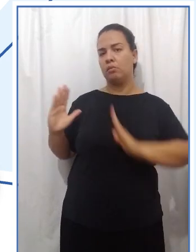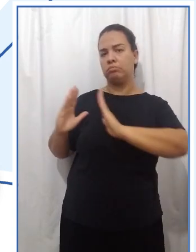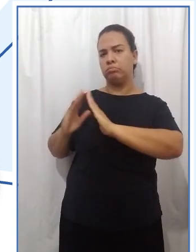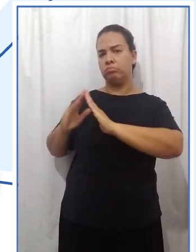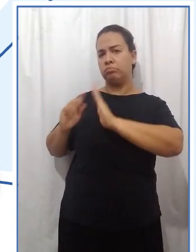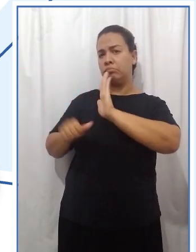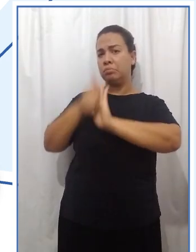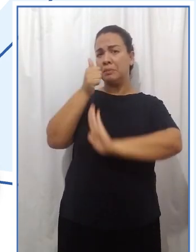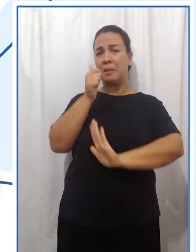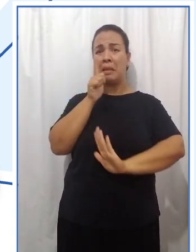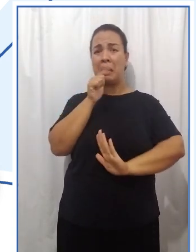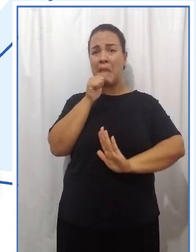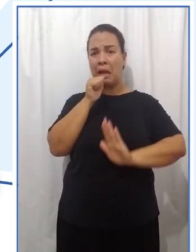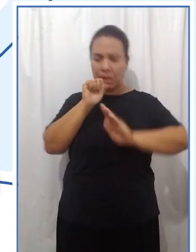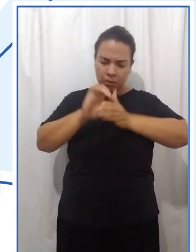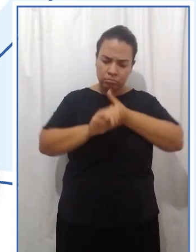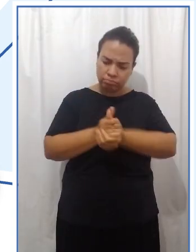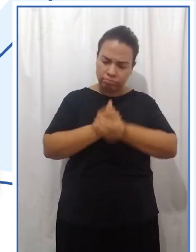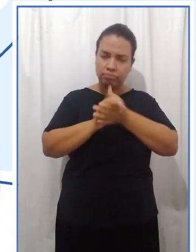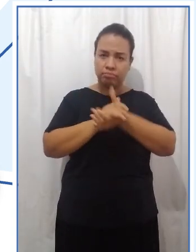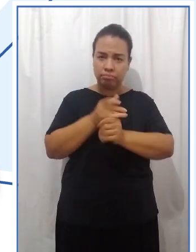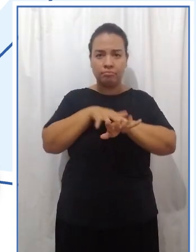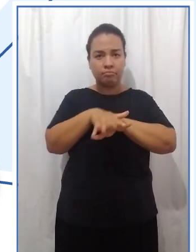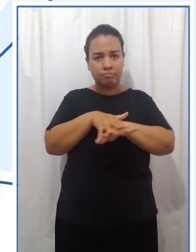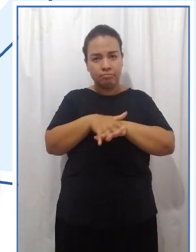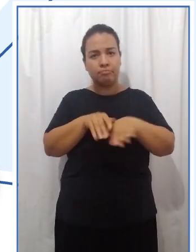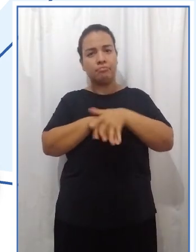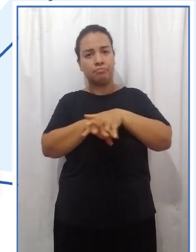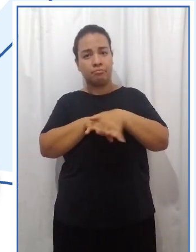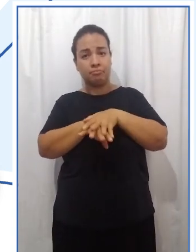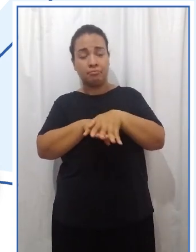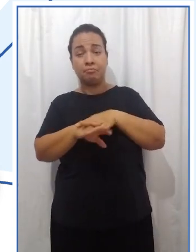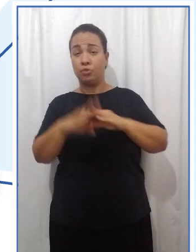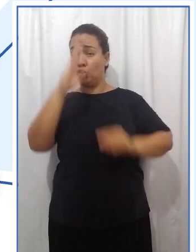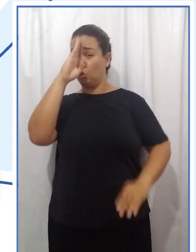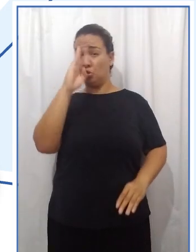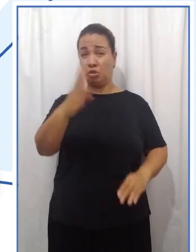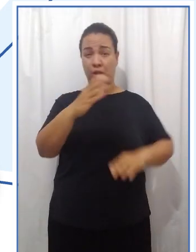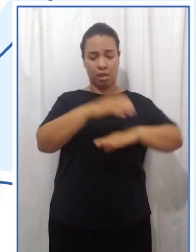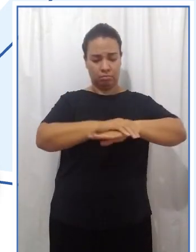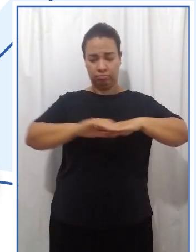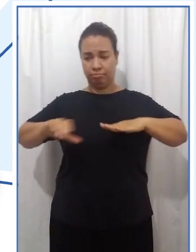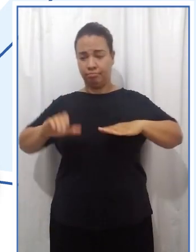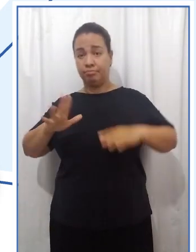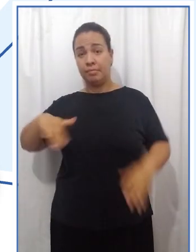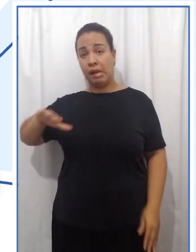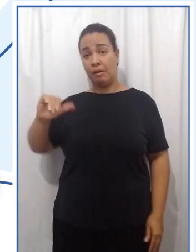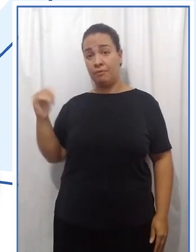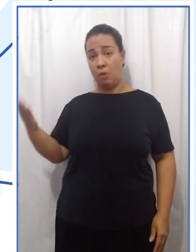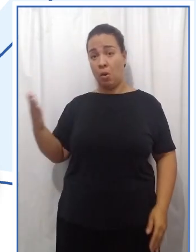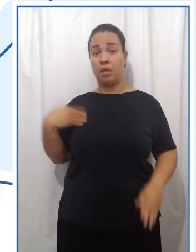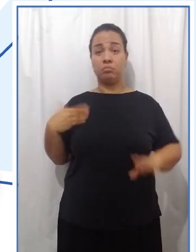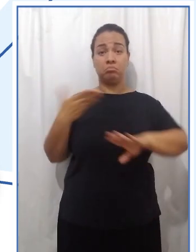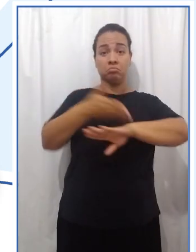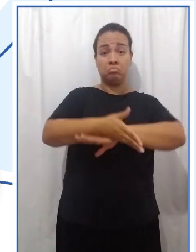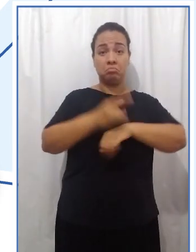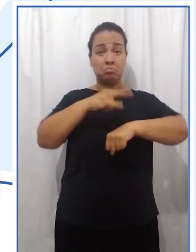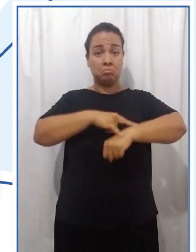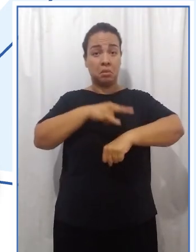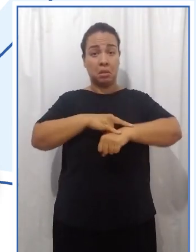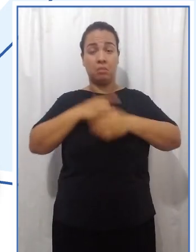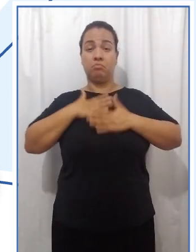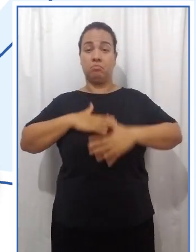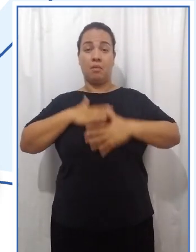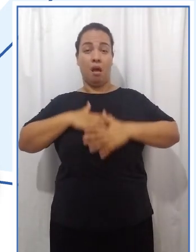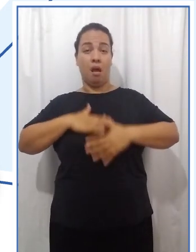e primeiramente fazer a lavagem das mãos. Vou direto, levar o sapato para a área e me encaminhar ao banheiro para tomar meu